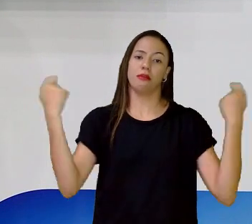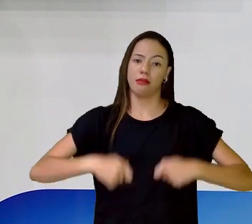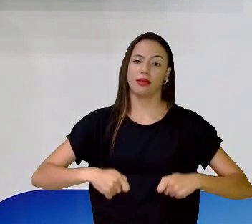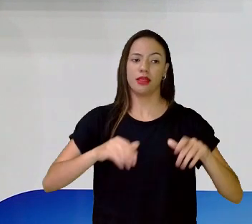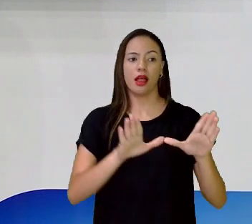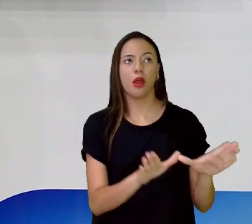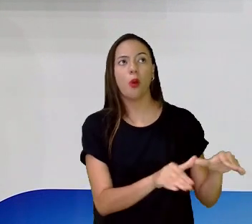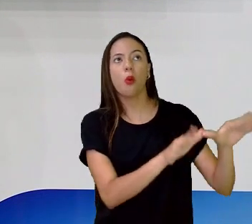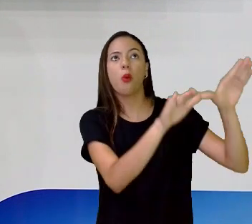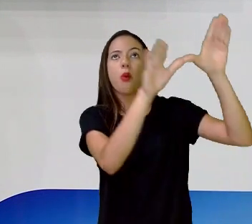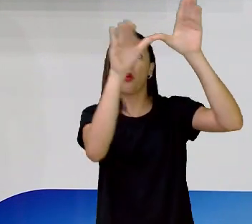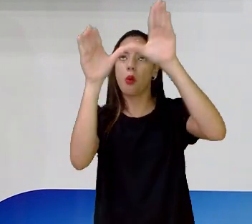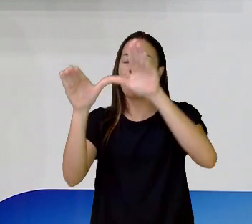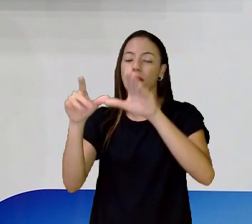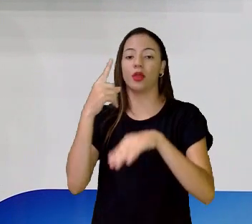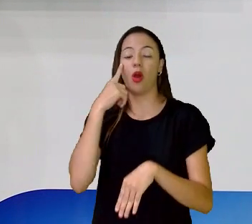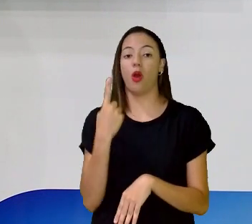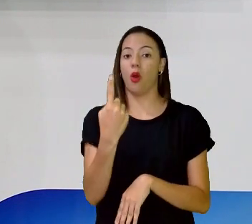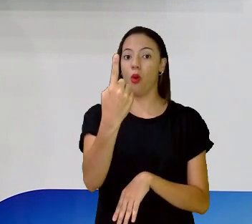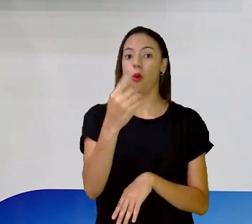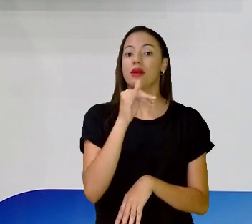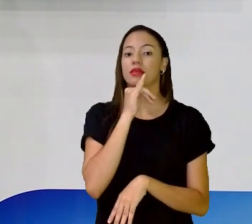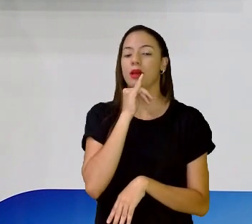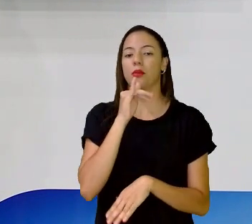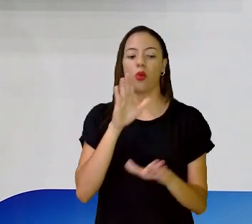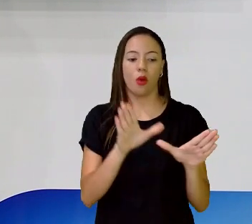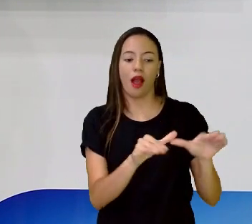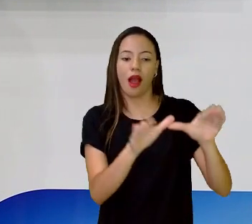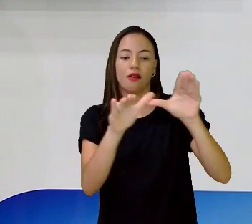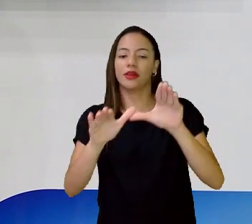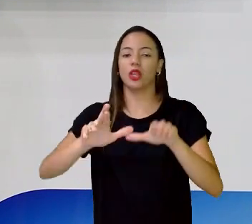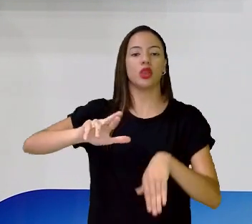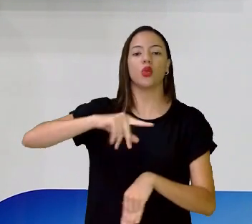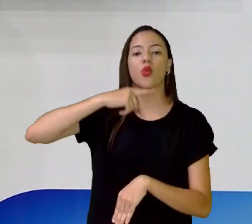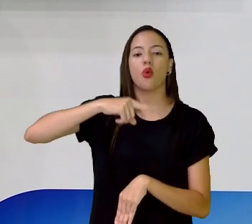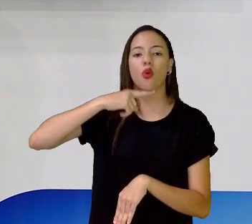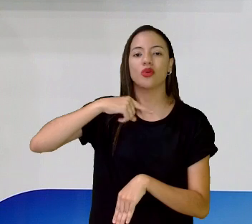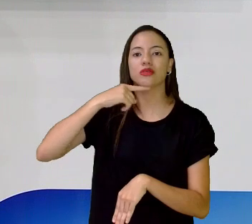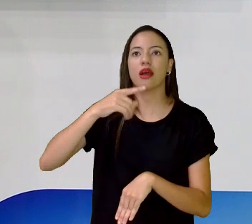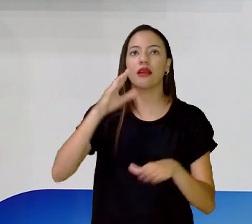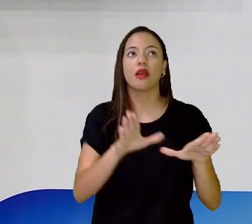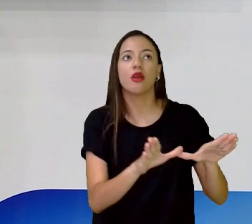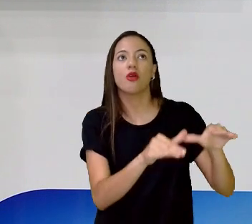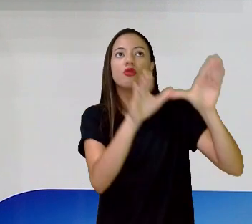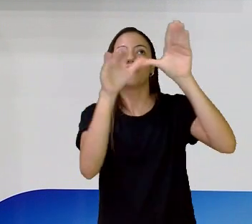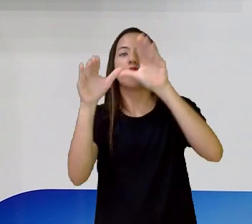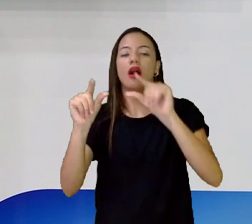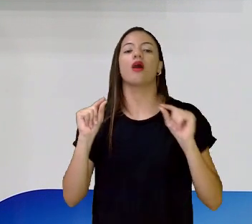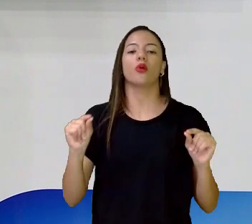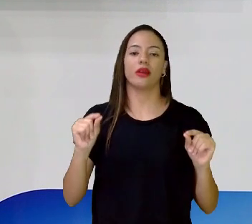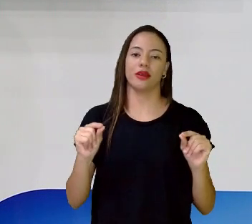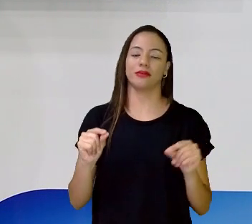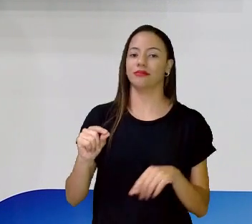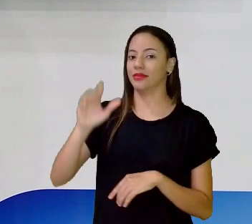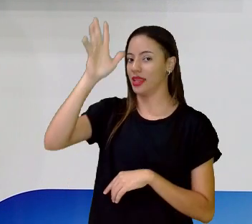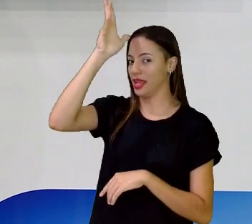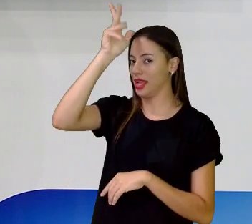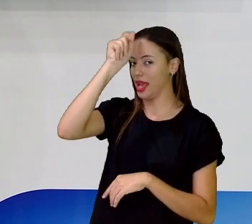Um exemplo de ave que não voa, um dos exemplos, é a galinha, né? Que é um animal que é muito comum a gente encontrar, né?